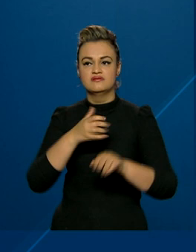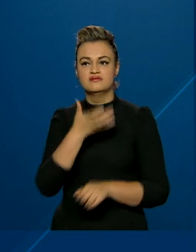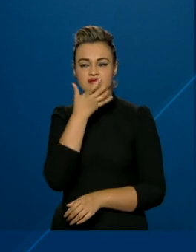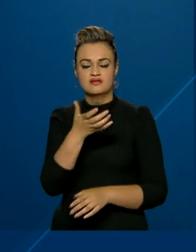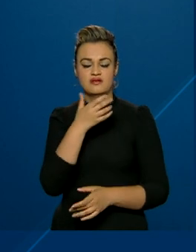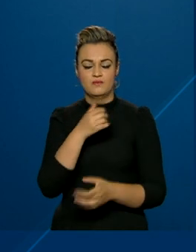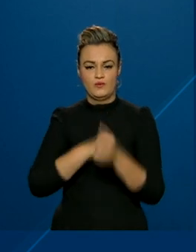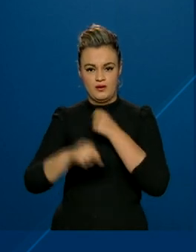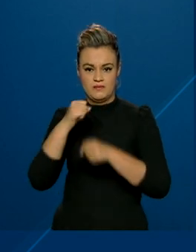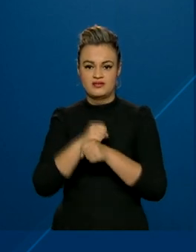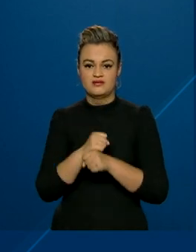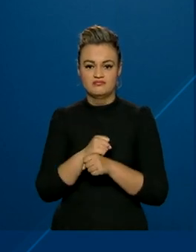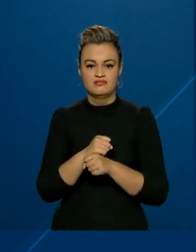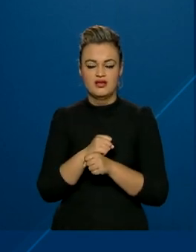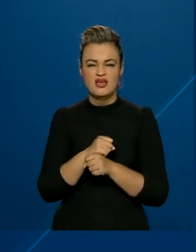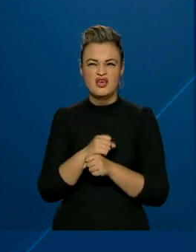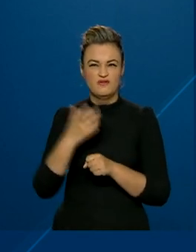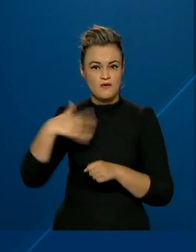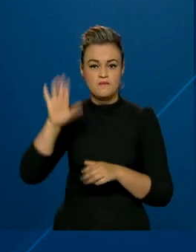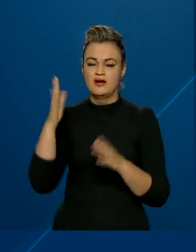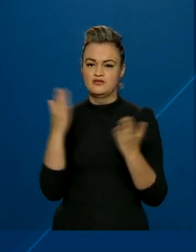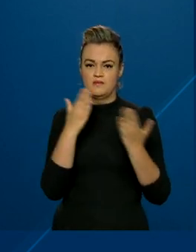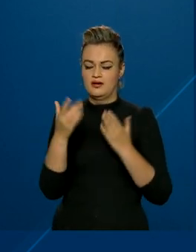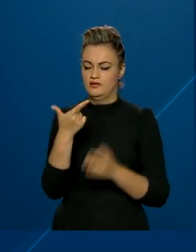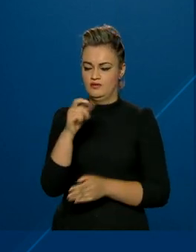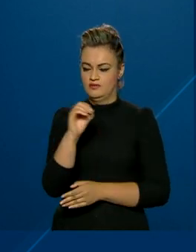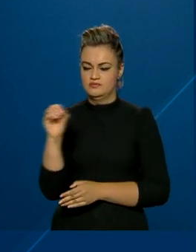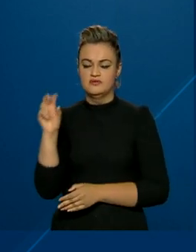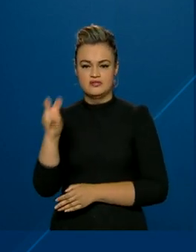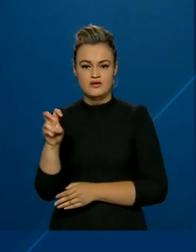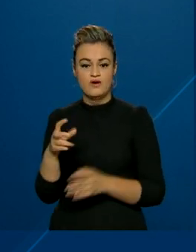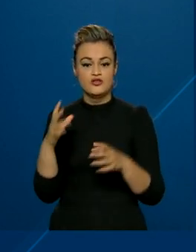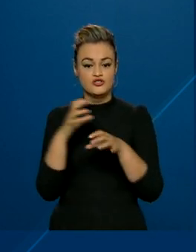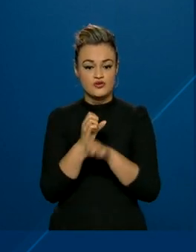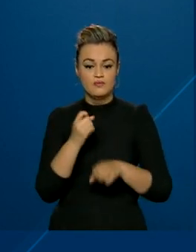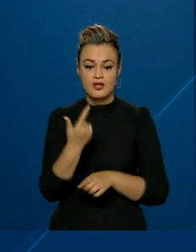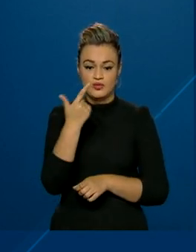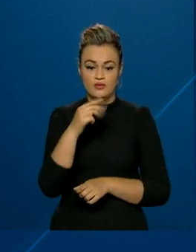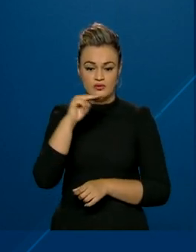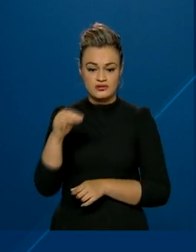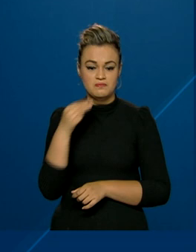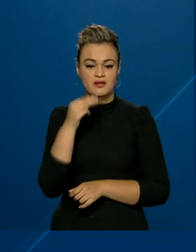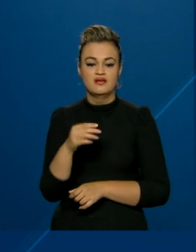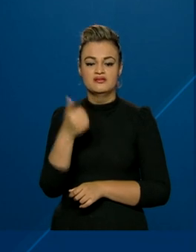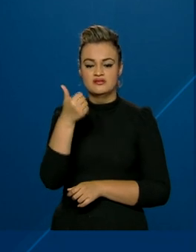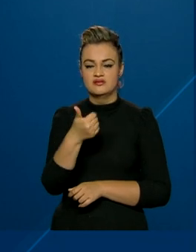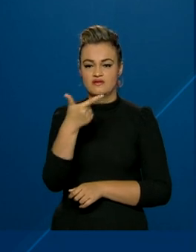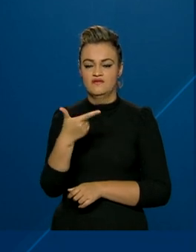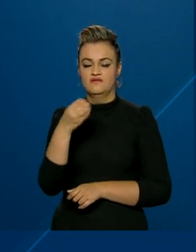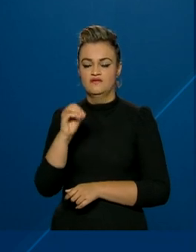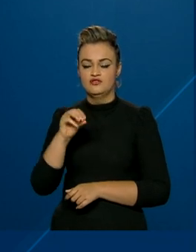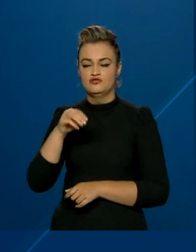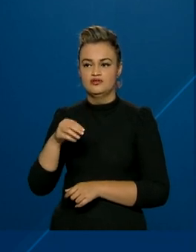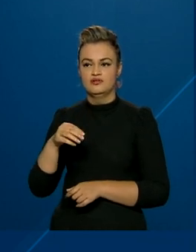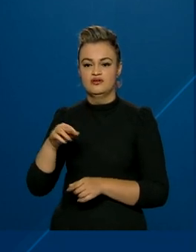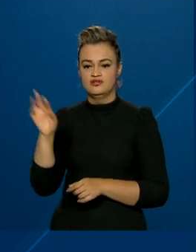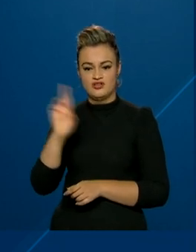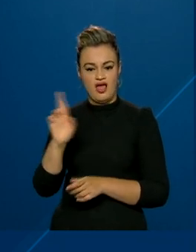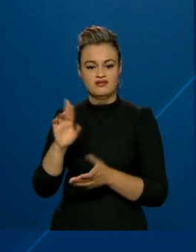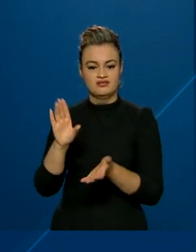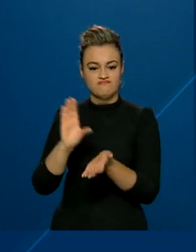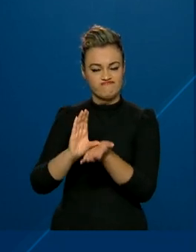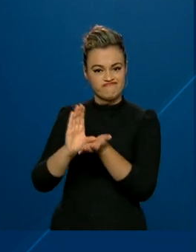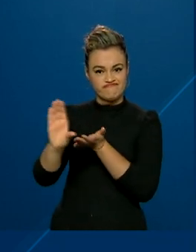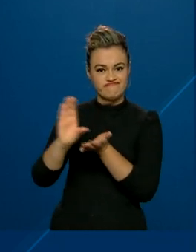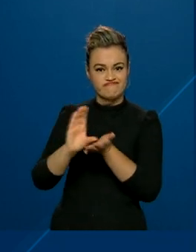número de usuários desde 2005. Um total de 2 bilhões e 120 milhões de reais investidos. E